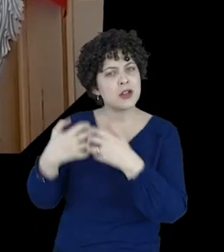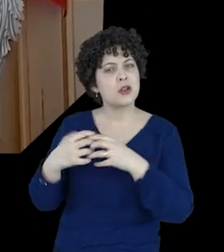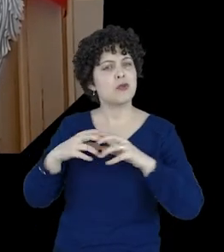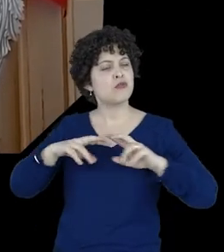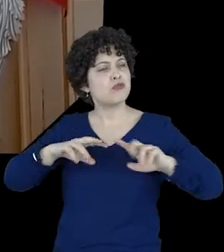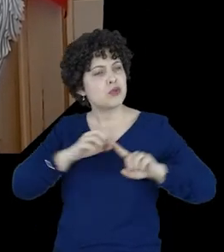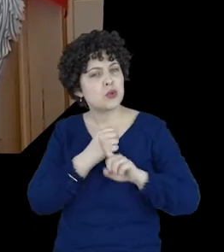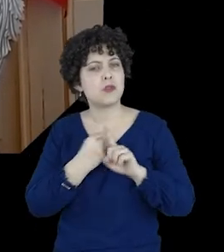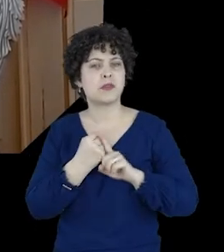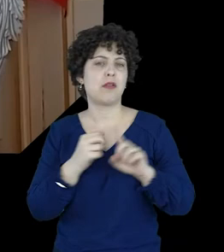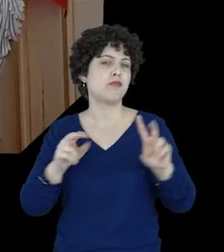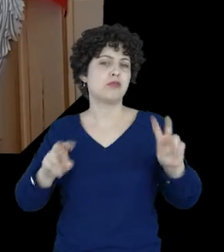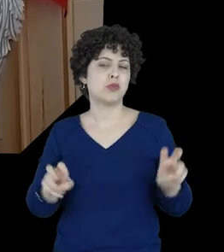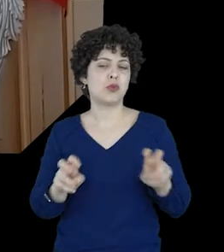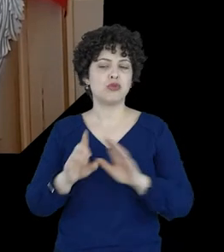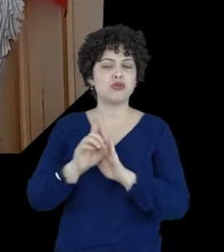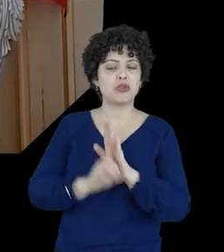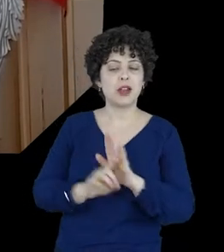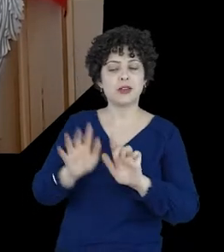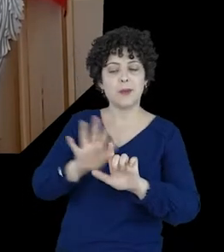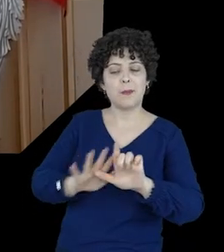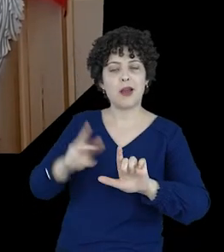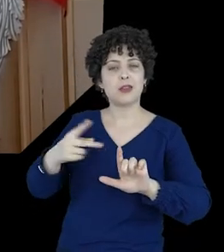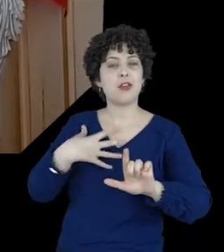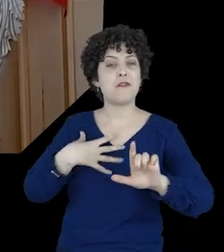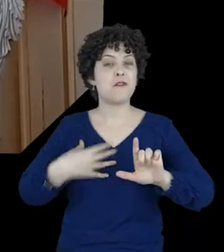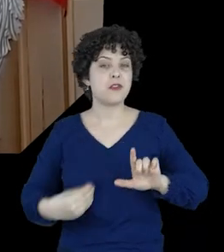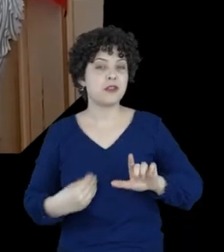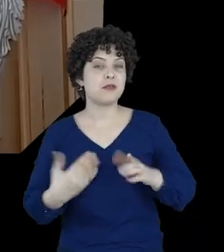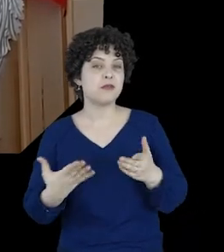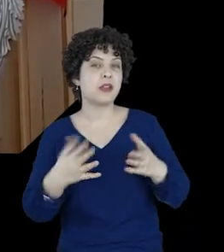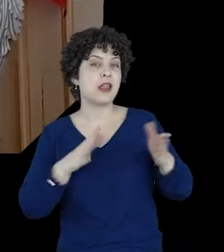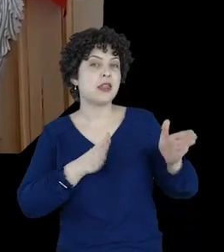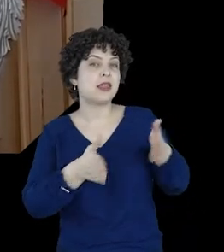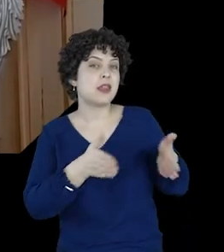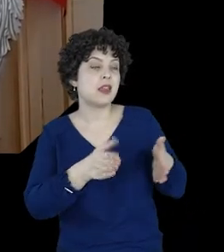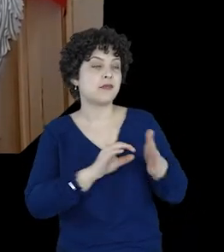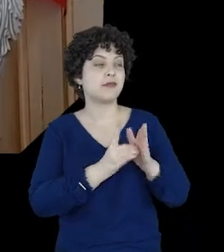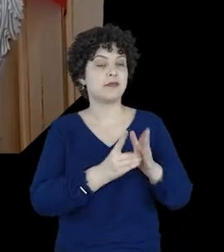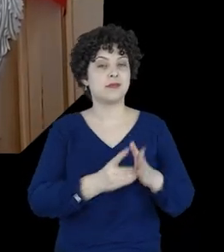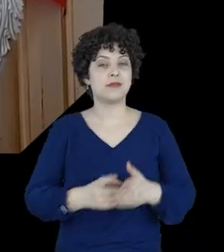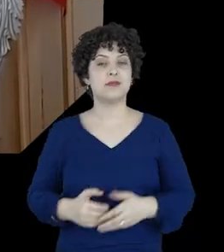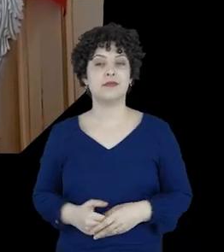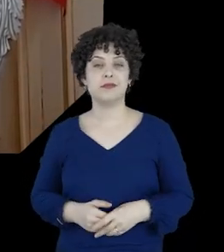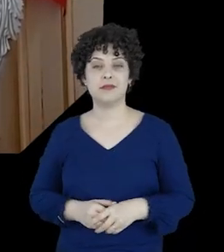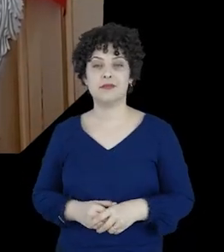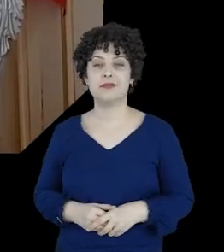sobre a questão qual é o direito de imagem de nossos filhos na era digital.